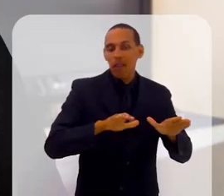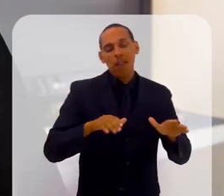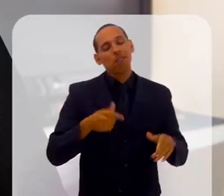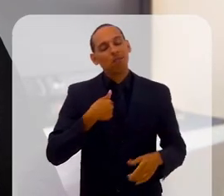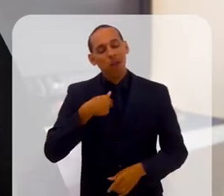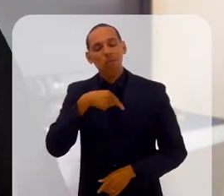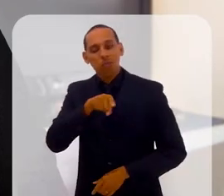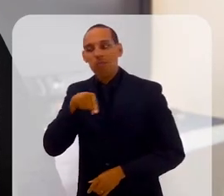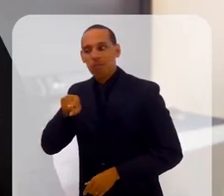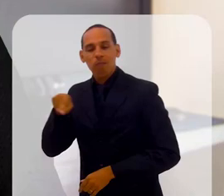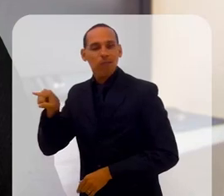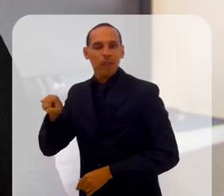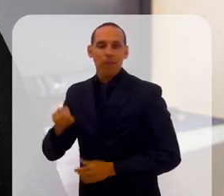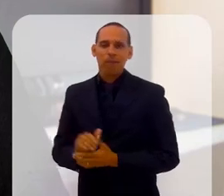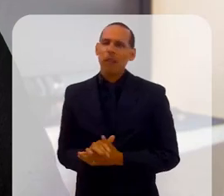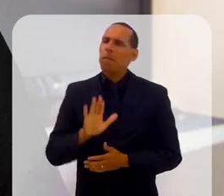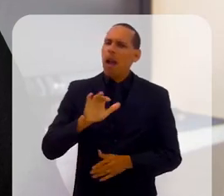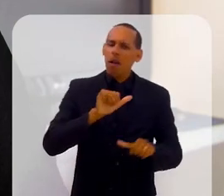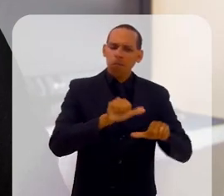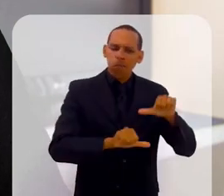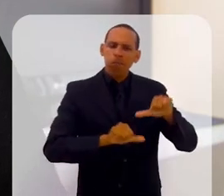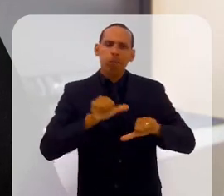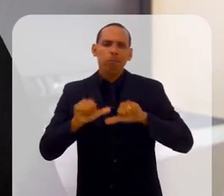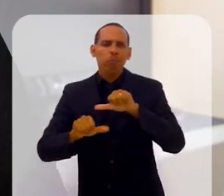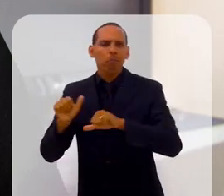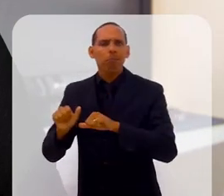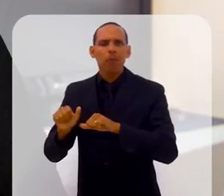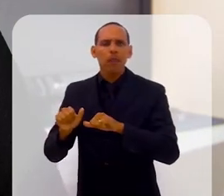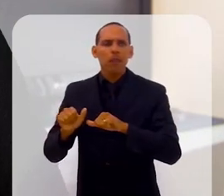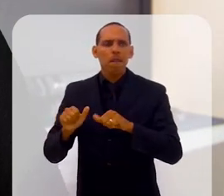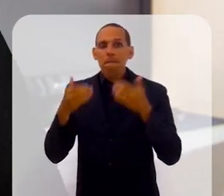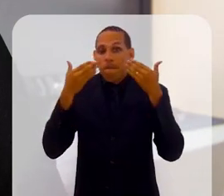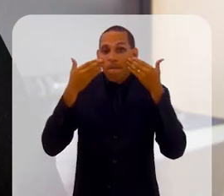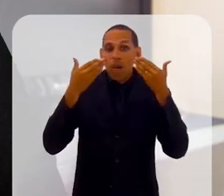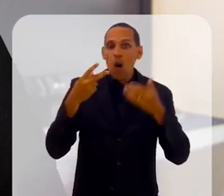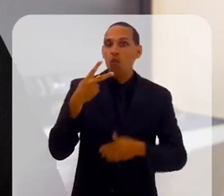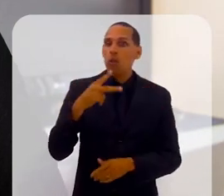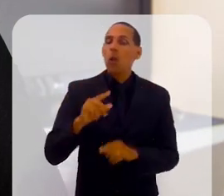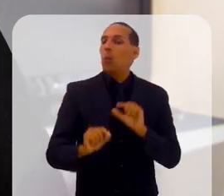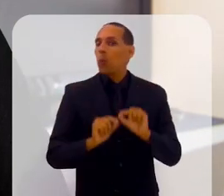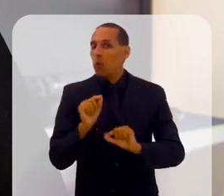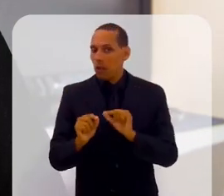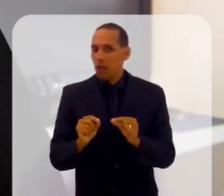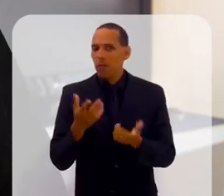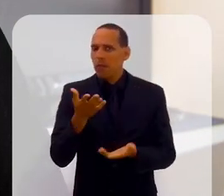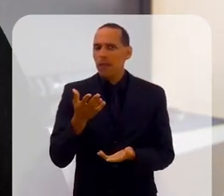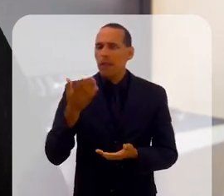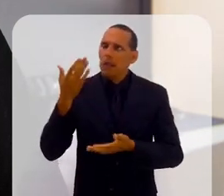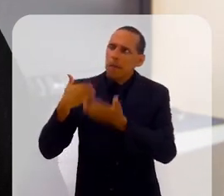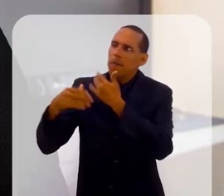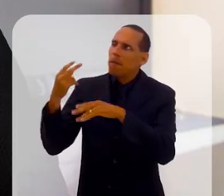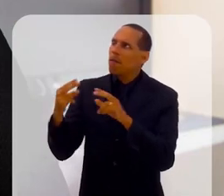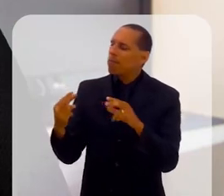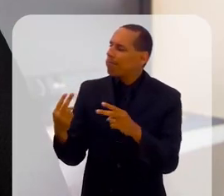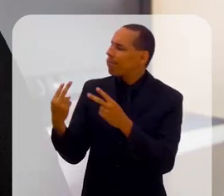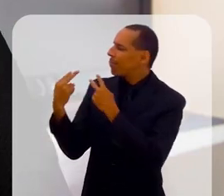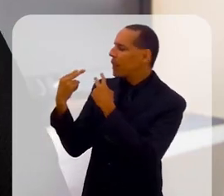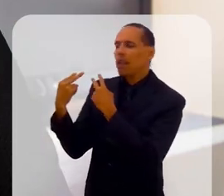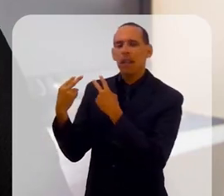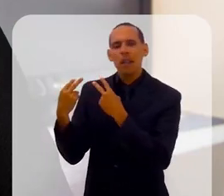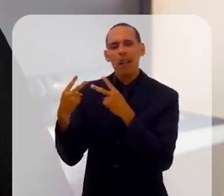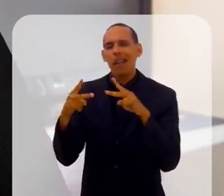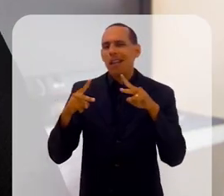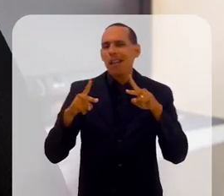Entendi. Essas mudanças, o que elas revelaram para você? Olhando assim, porque é uma